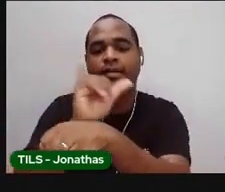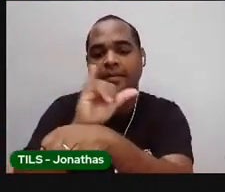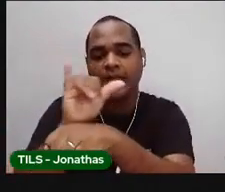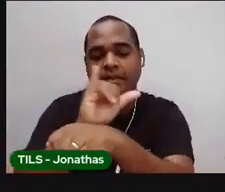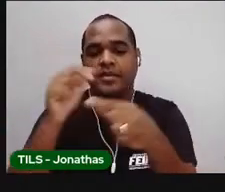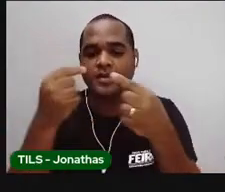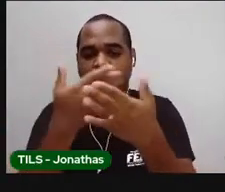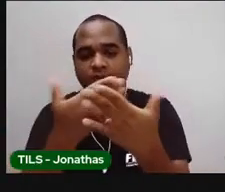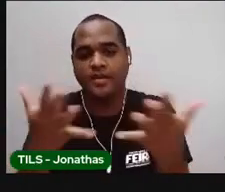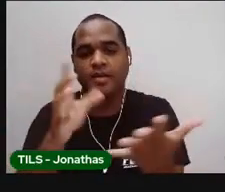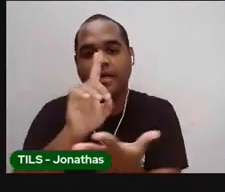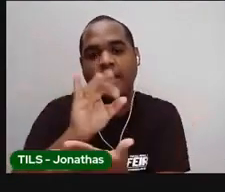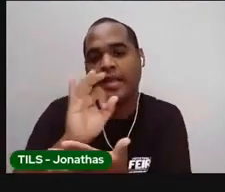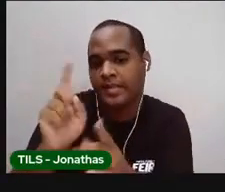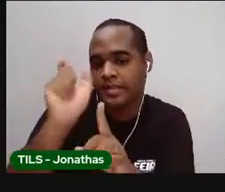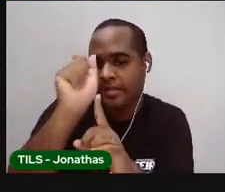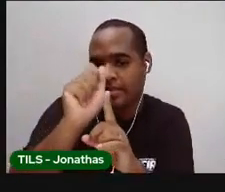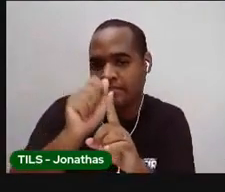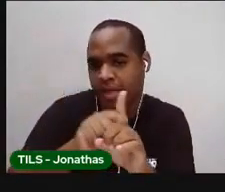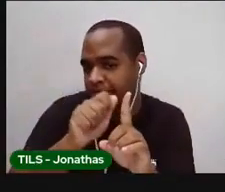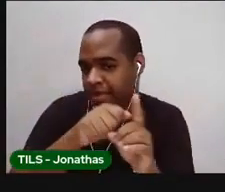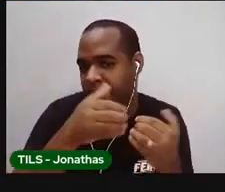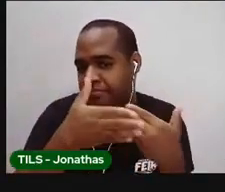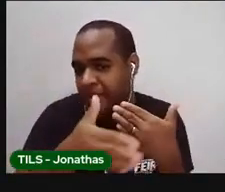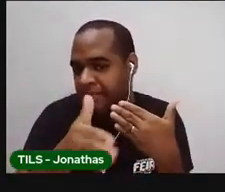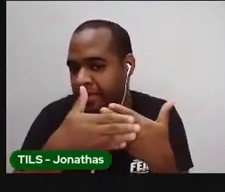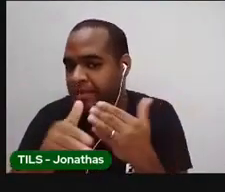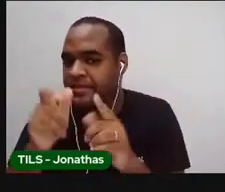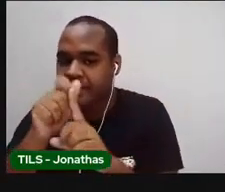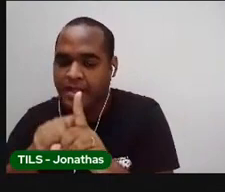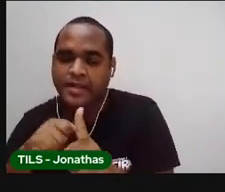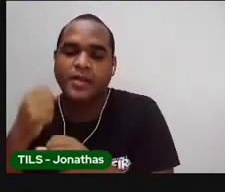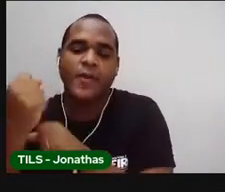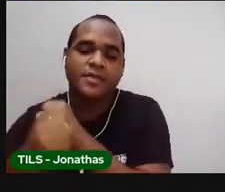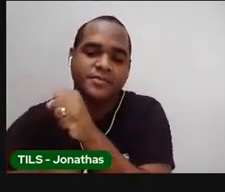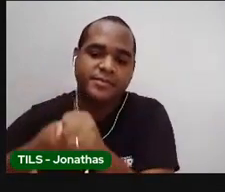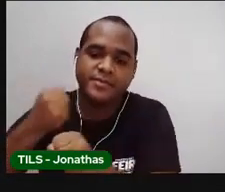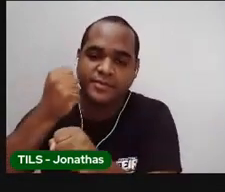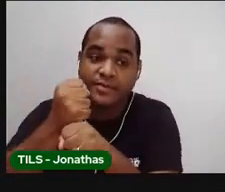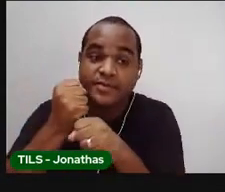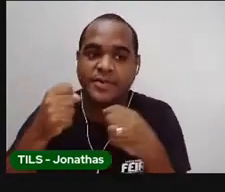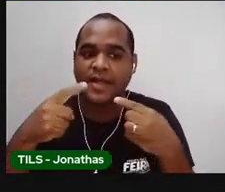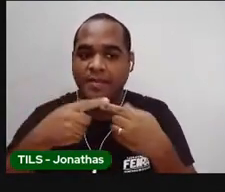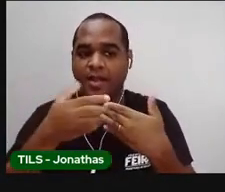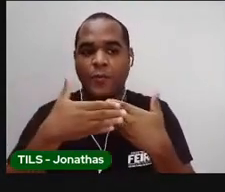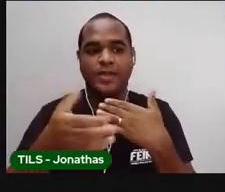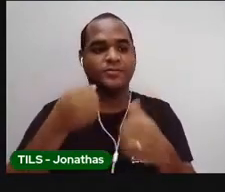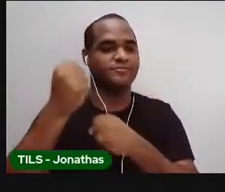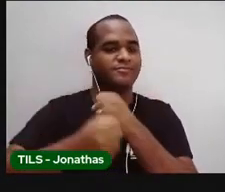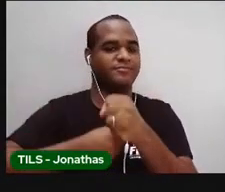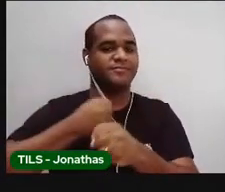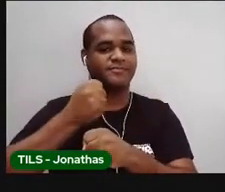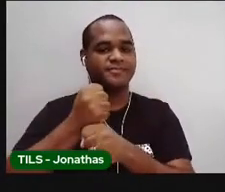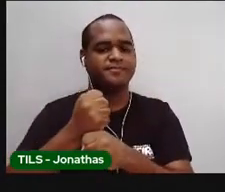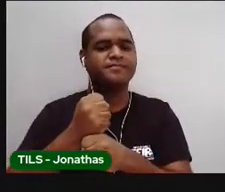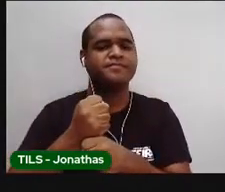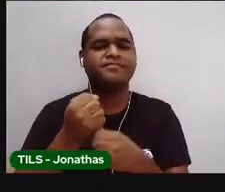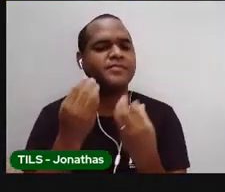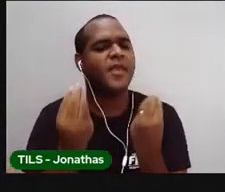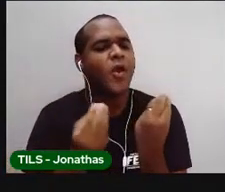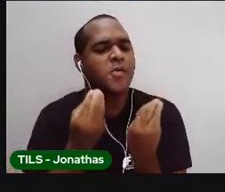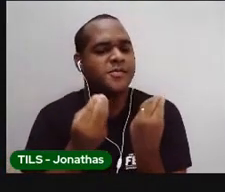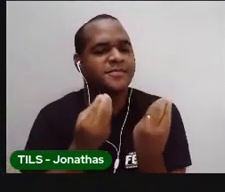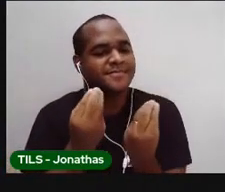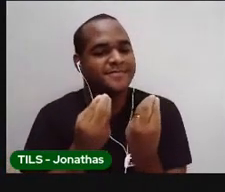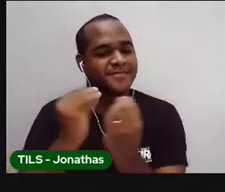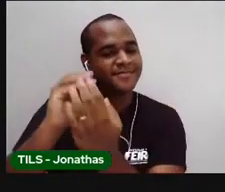semana, com as datas, com os meses do ano e o próprio ano. Vamos entender